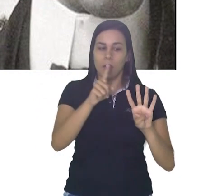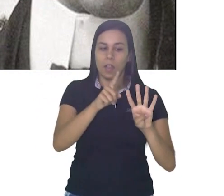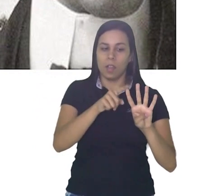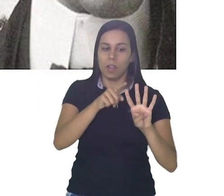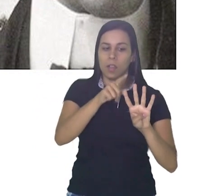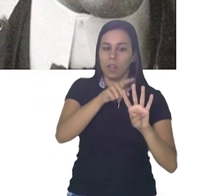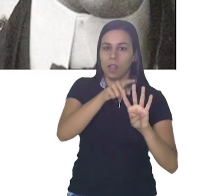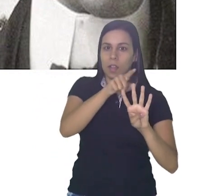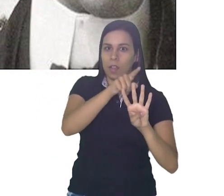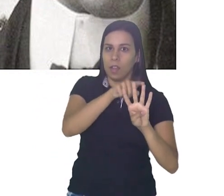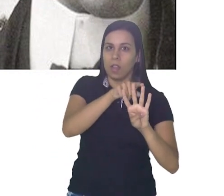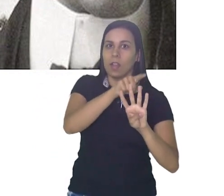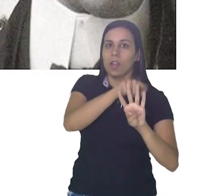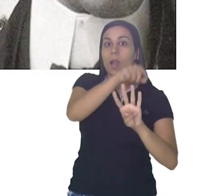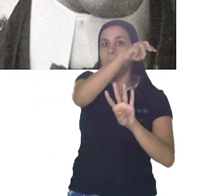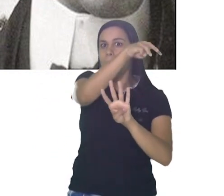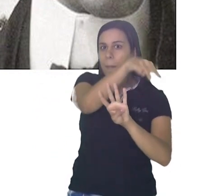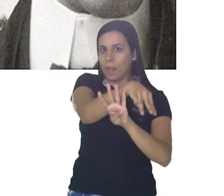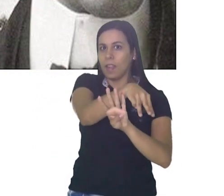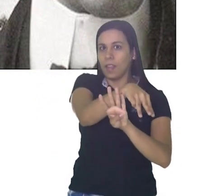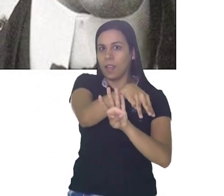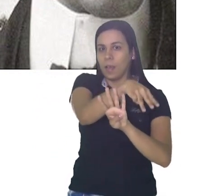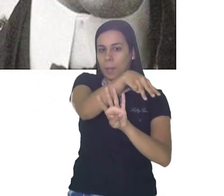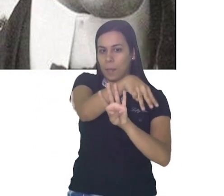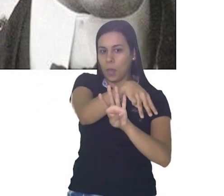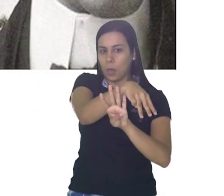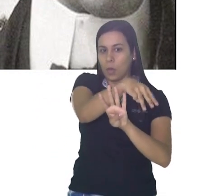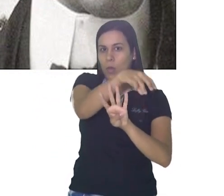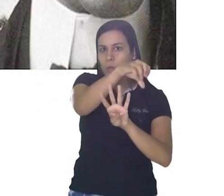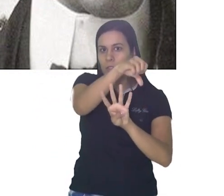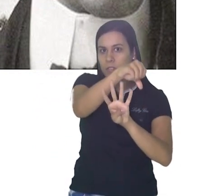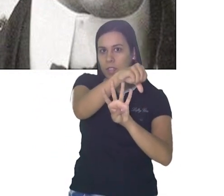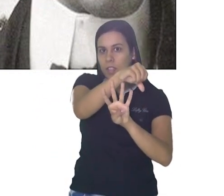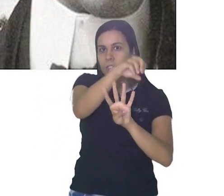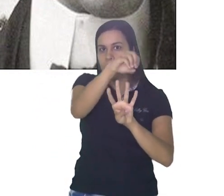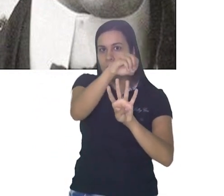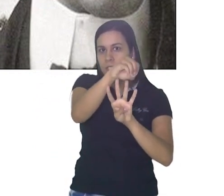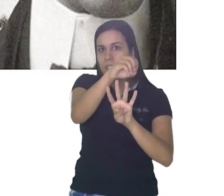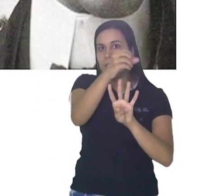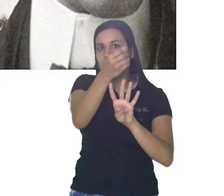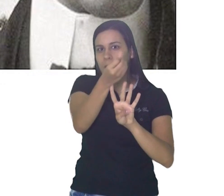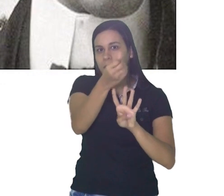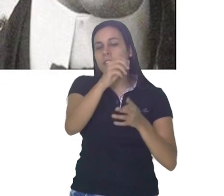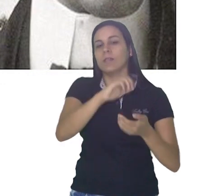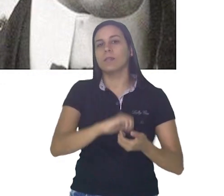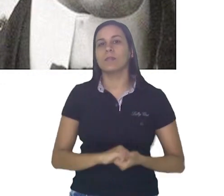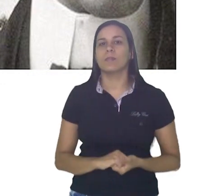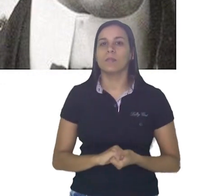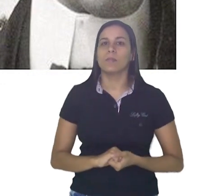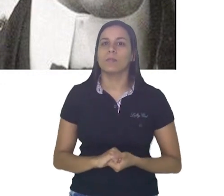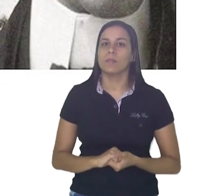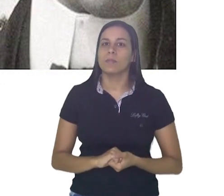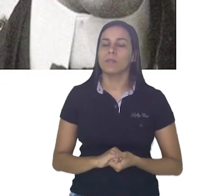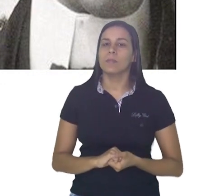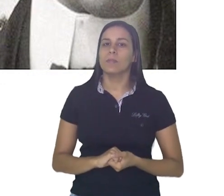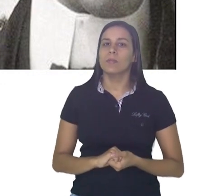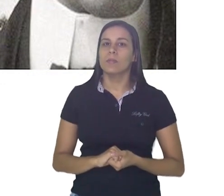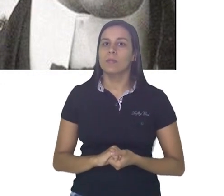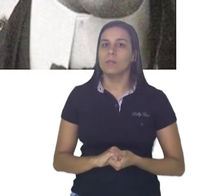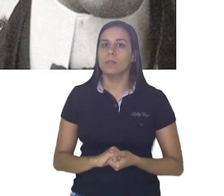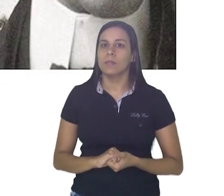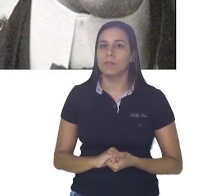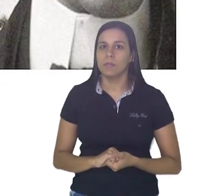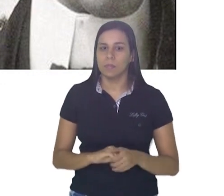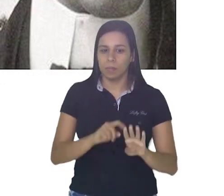unidades de milhar. Assim como 1906 e 1932. Então, no texto,